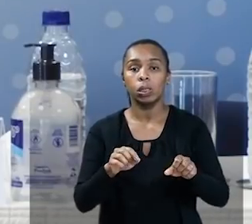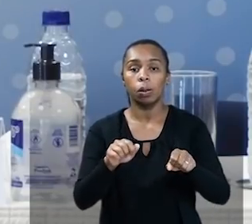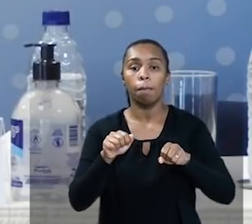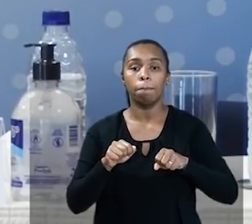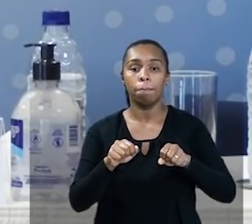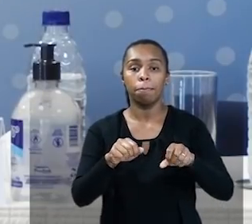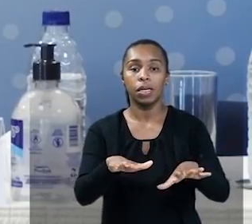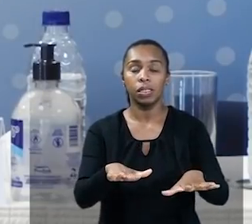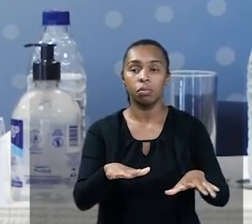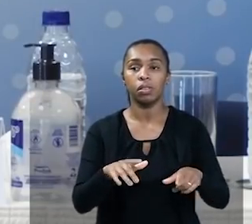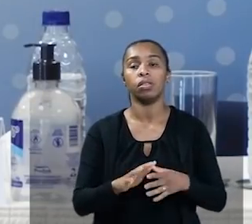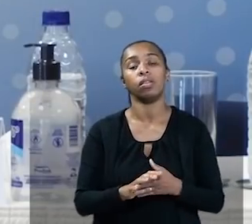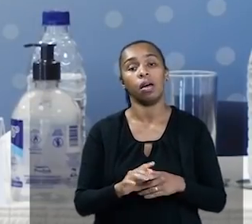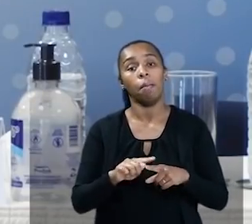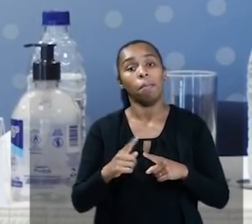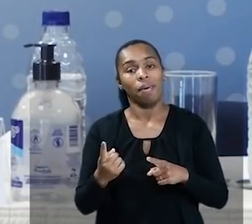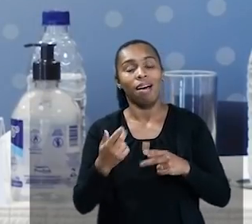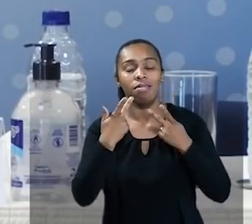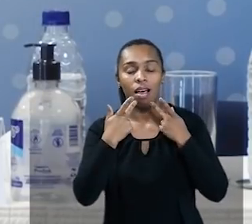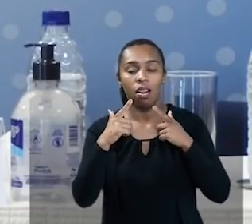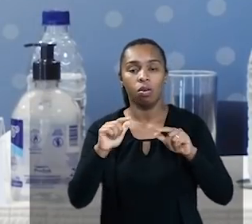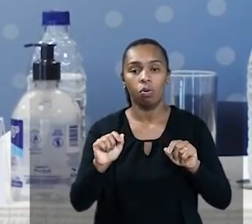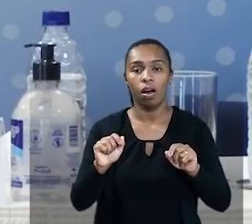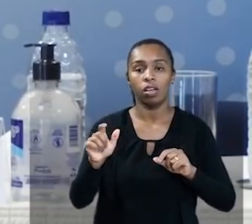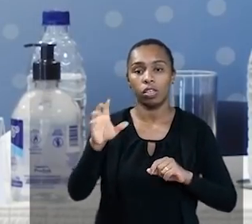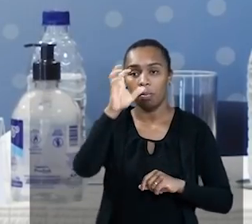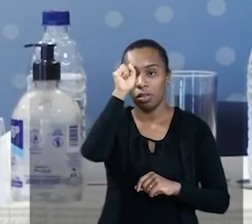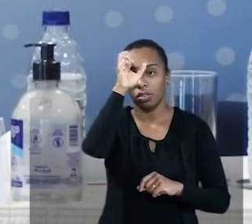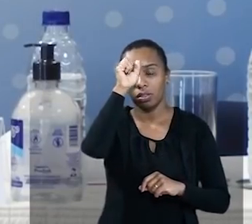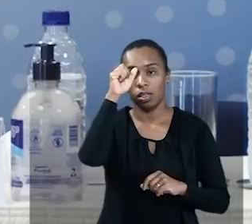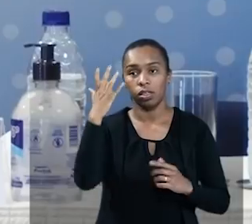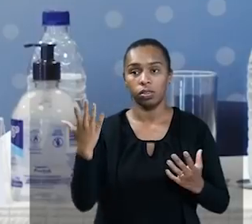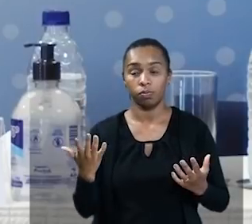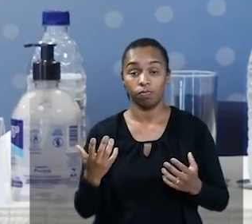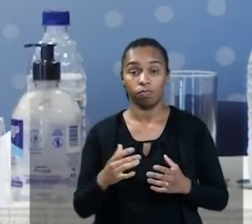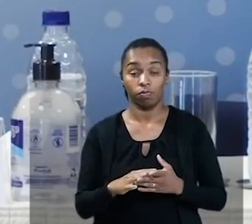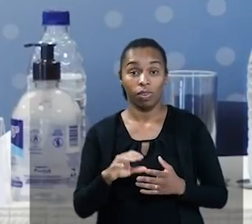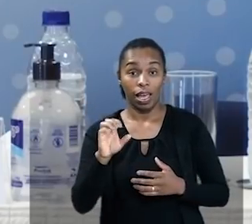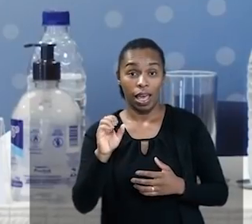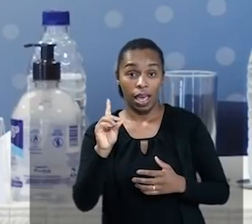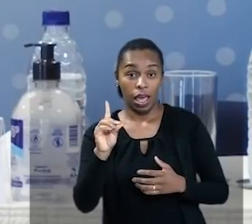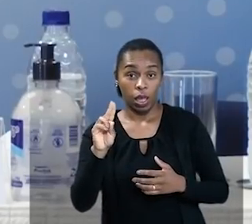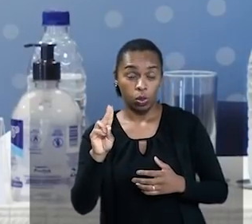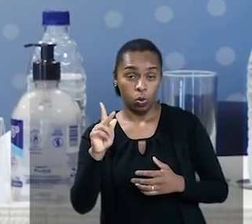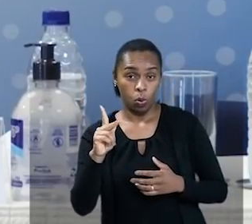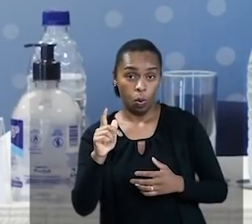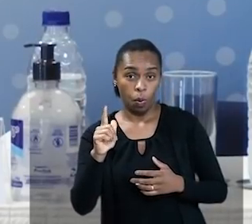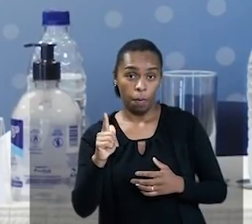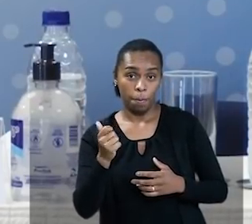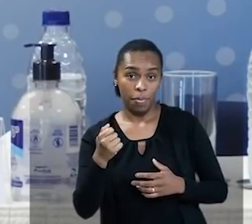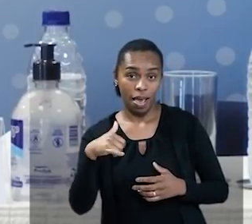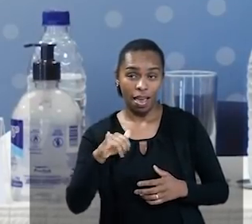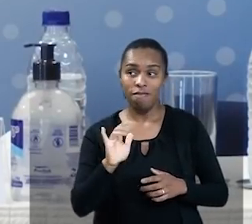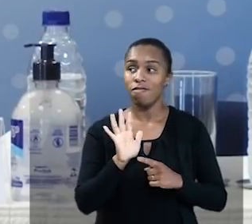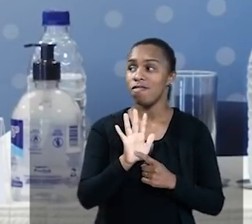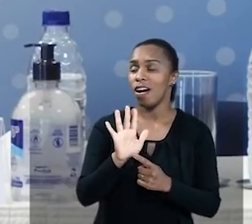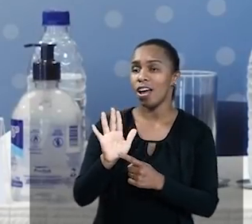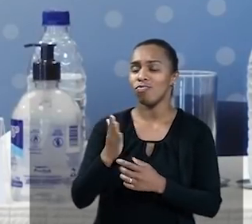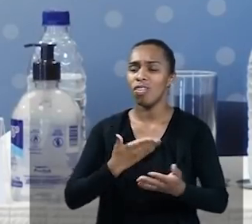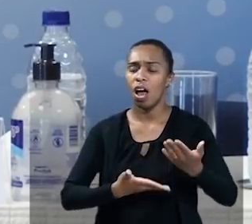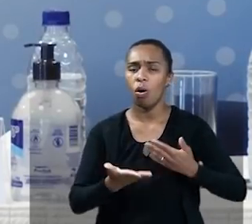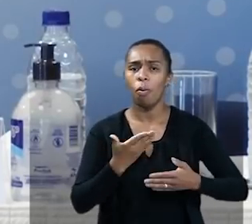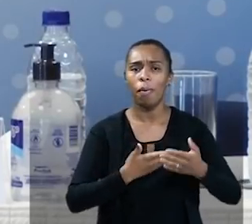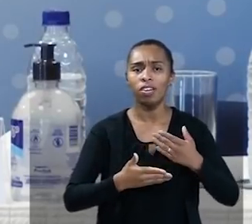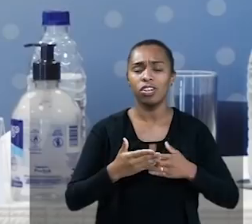também usando essa linguagem. Ela é a linguagem da aprendizagem. Então, o Eduplay, ele vai ajudar a compartilhar